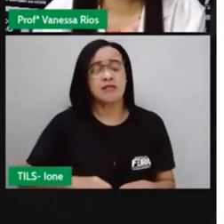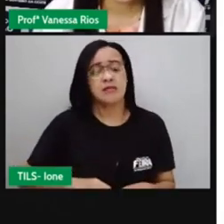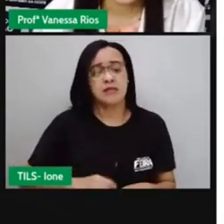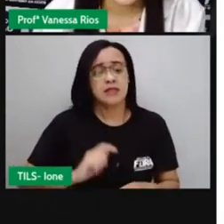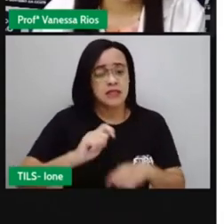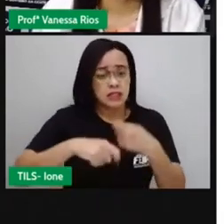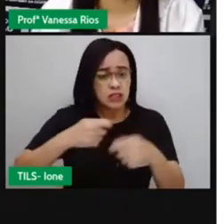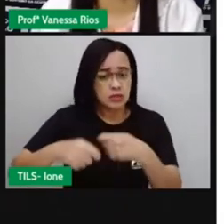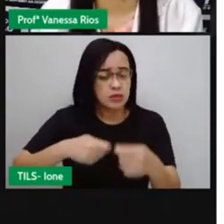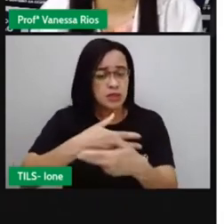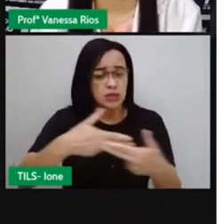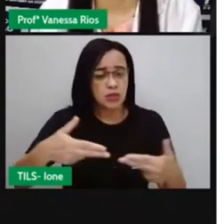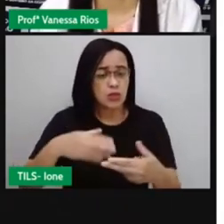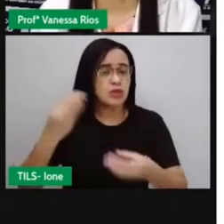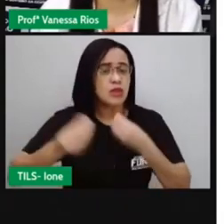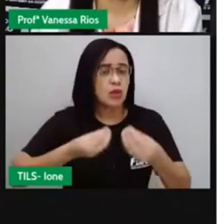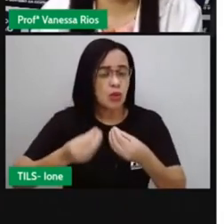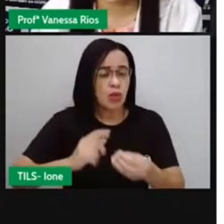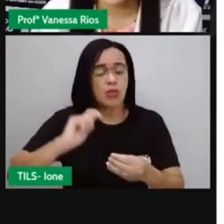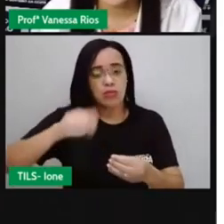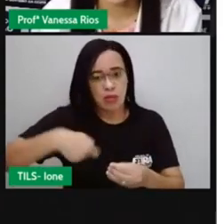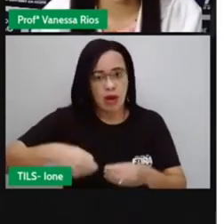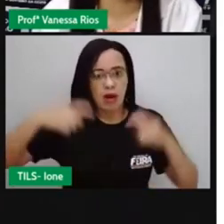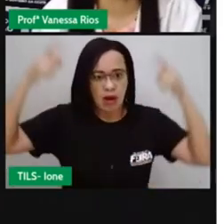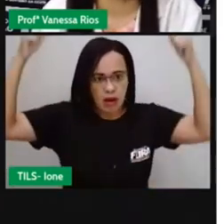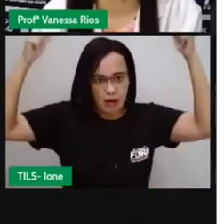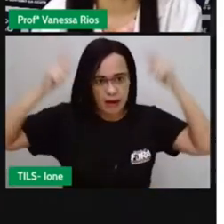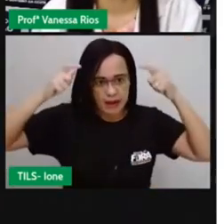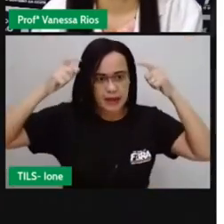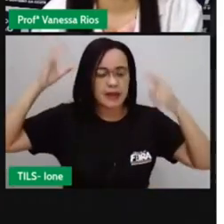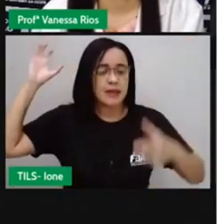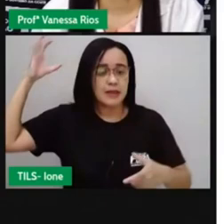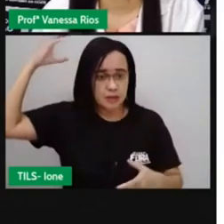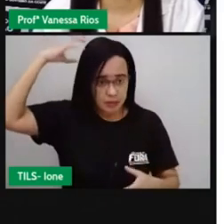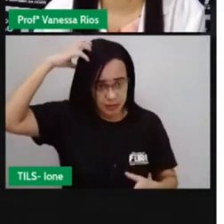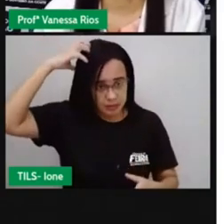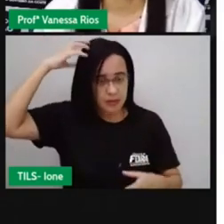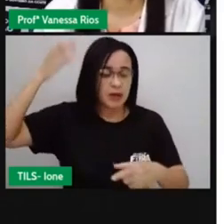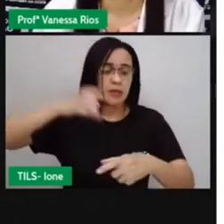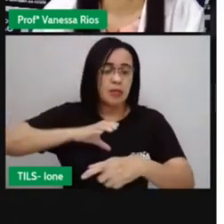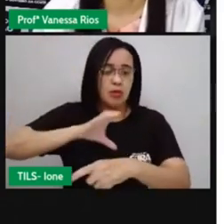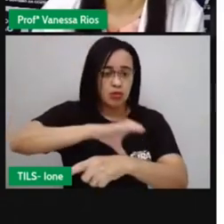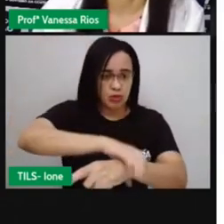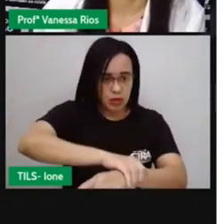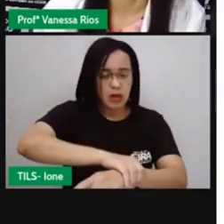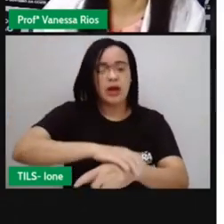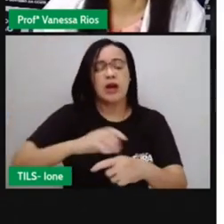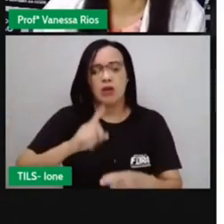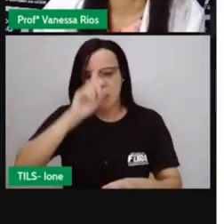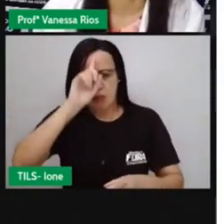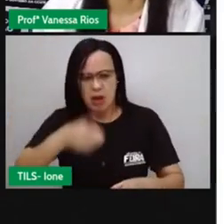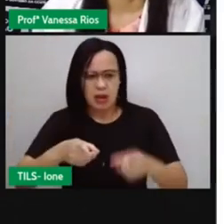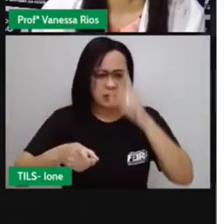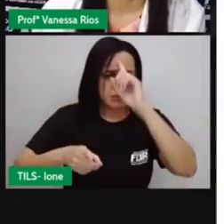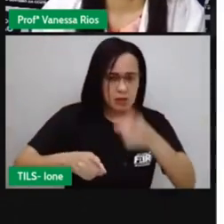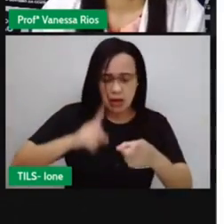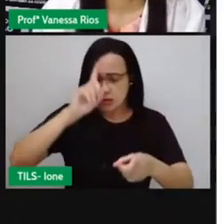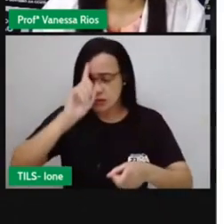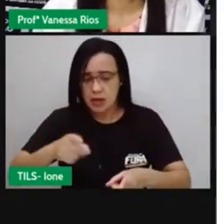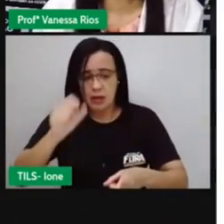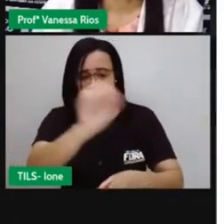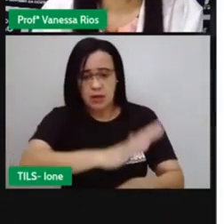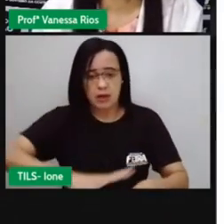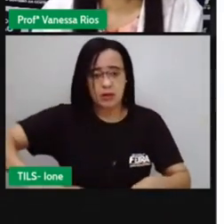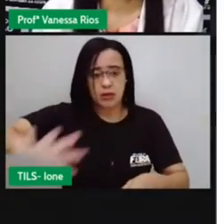monarquia. Então existia um rei em Portugal, que dava as ordens para a colônia aí do Brasil. É